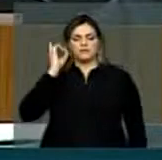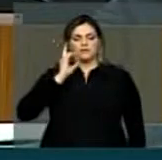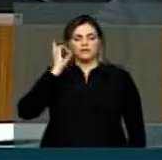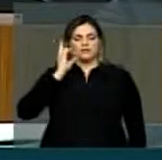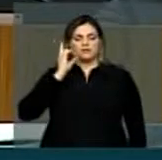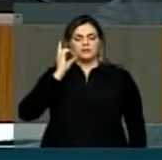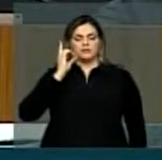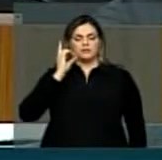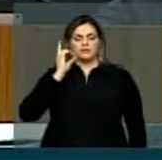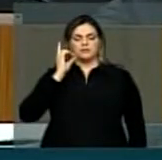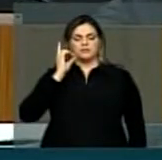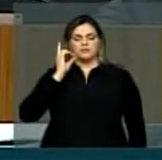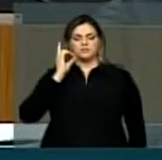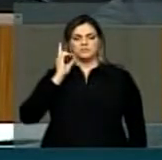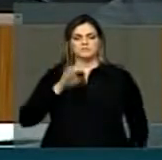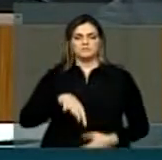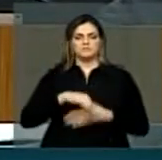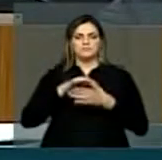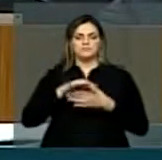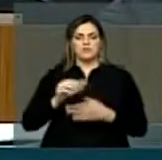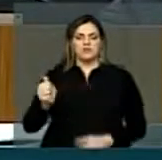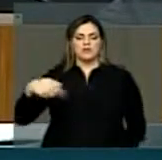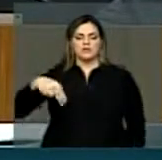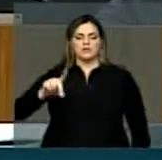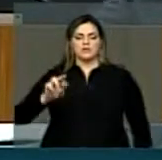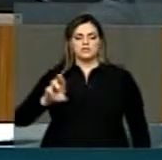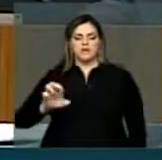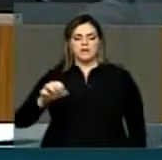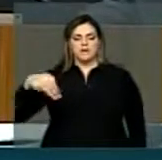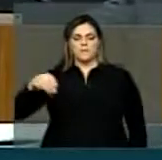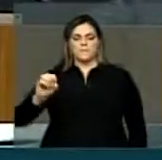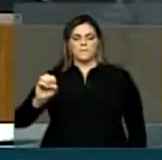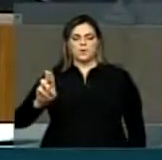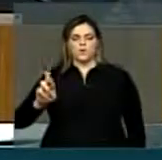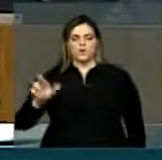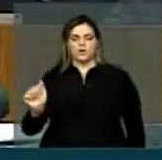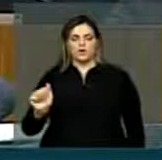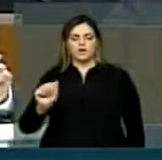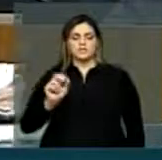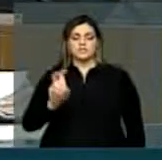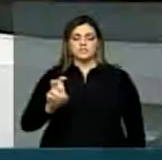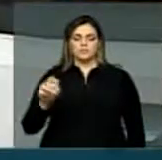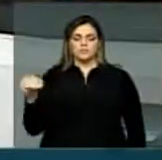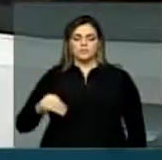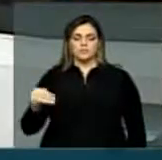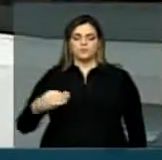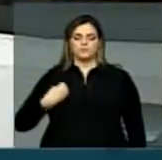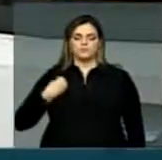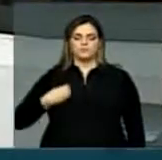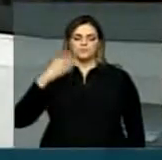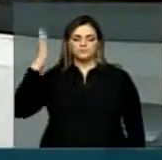A palavra ao luxo líder André Moura, seu excelente põe de cinco minutos na tribuna.